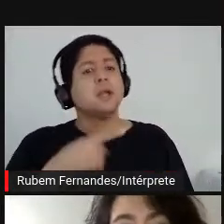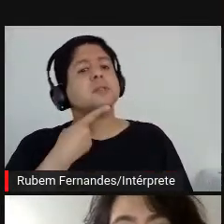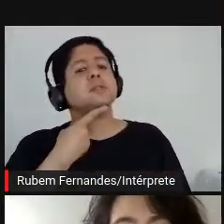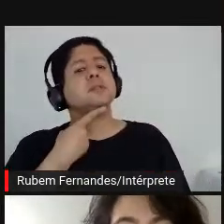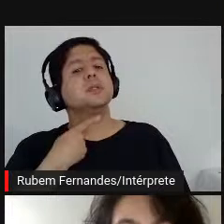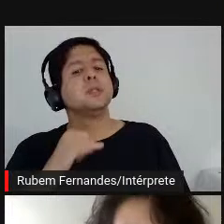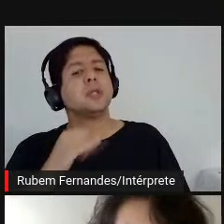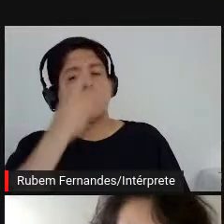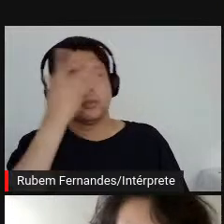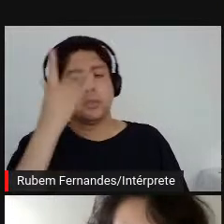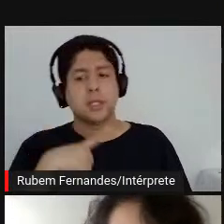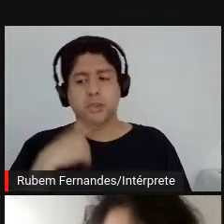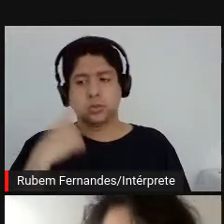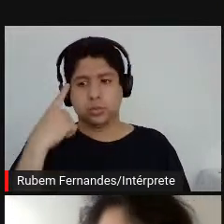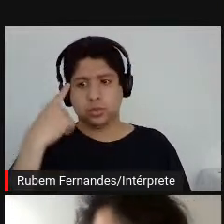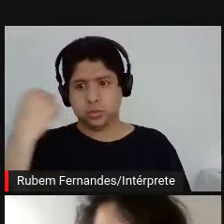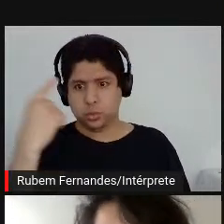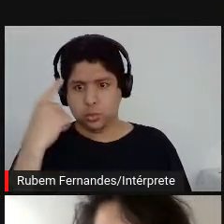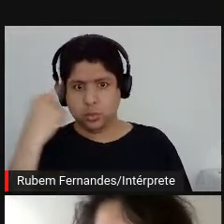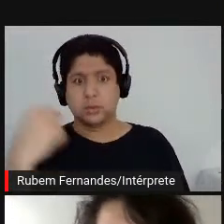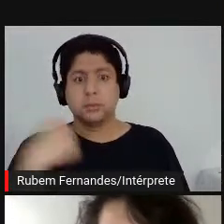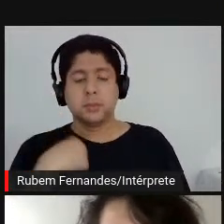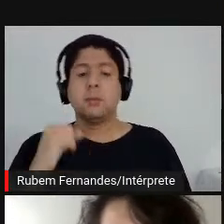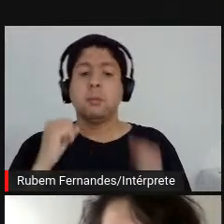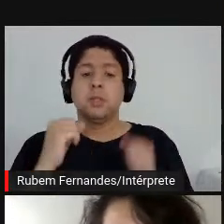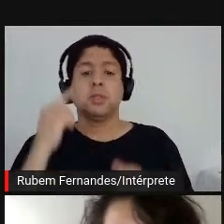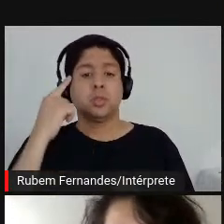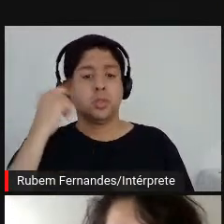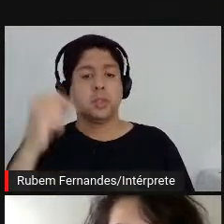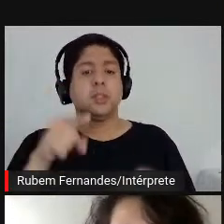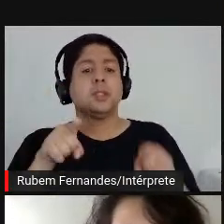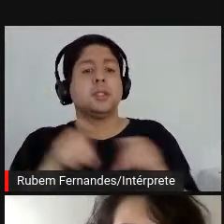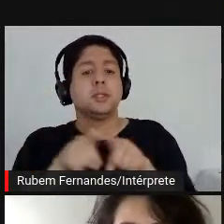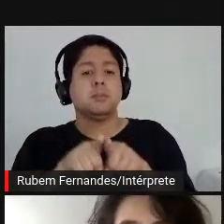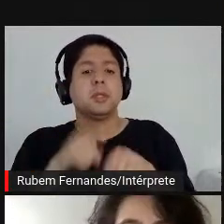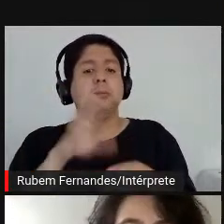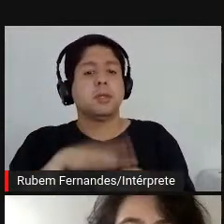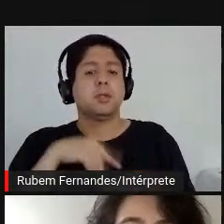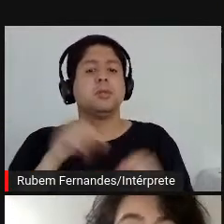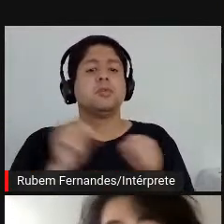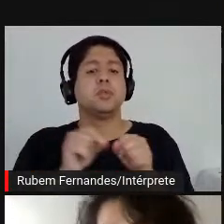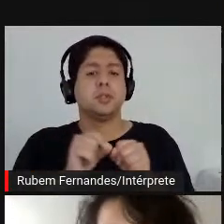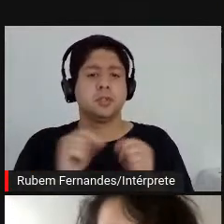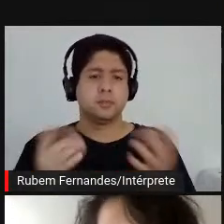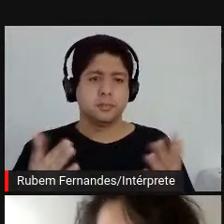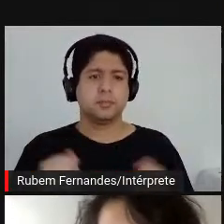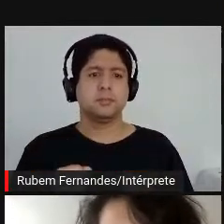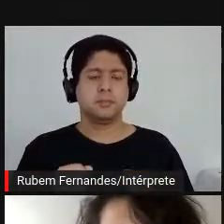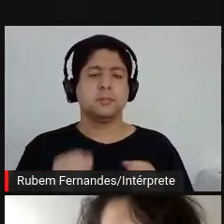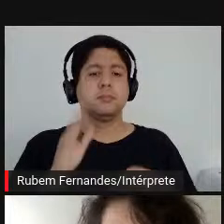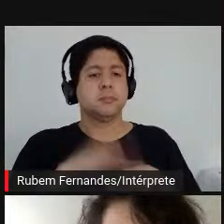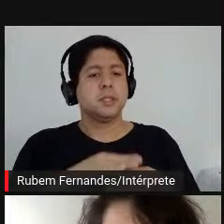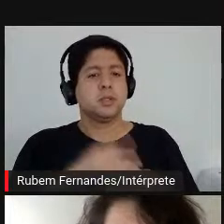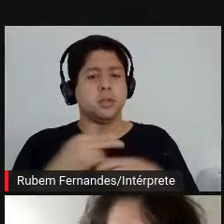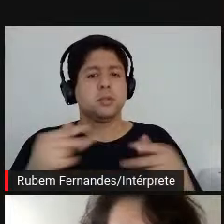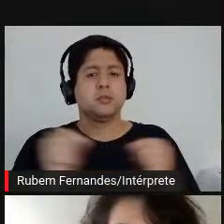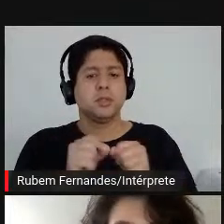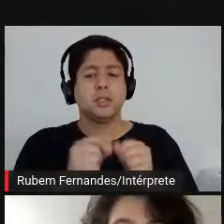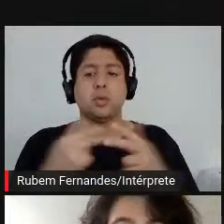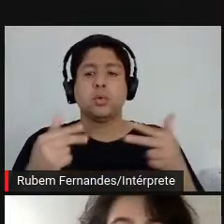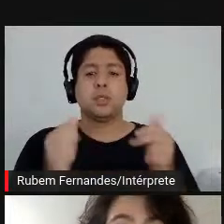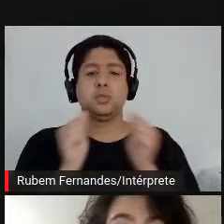pessoas estavam me escolhendo, que elas escolhessem também o que a gente ia fazer. Desde que a gente fizesse algo junto.